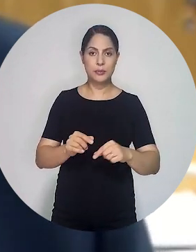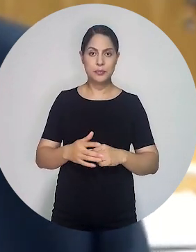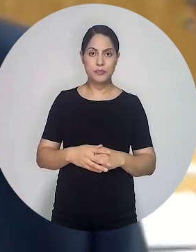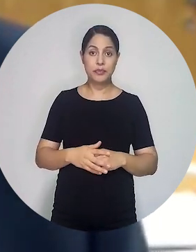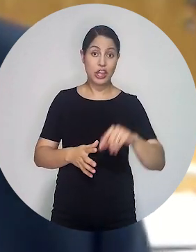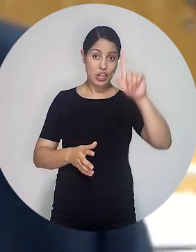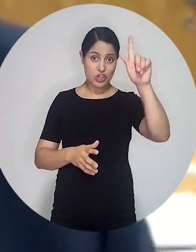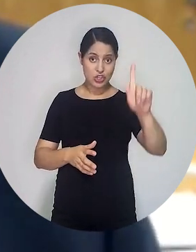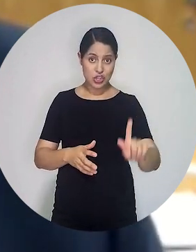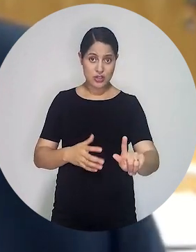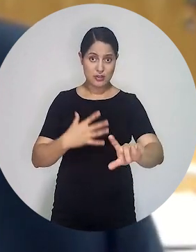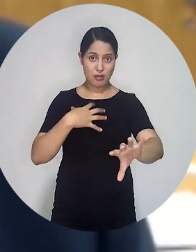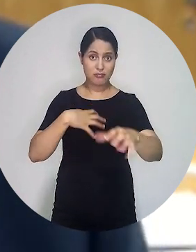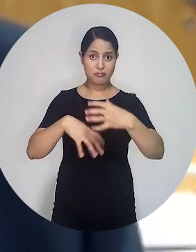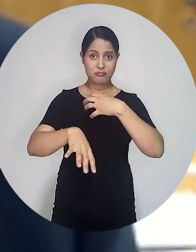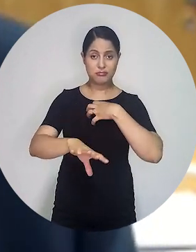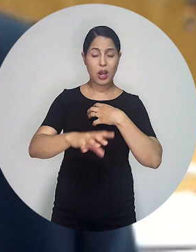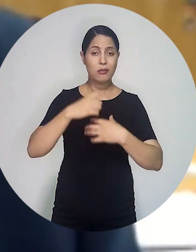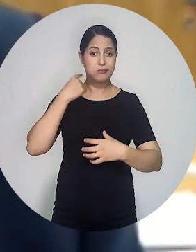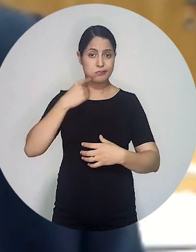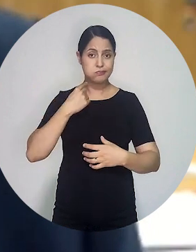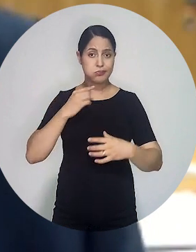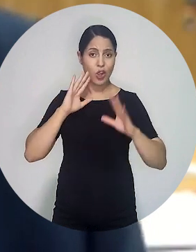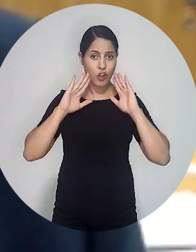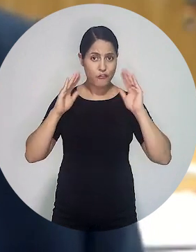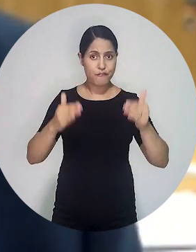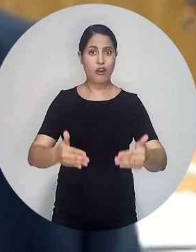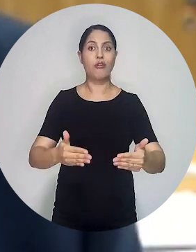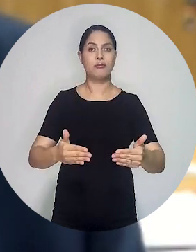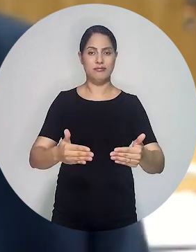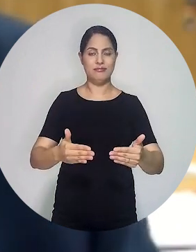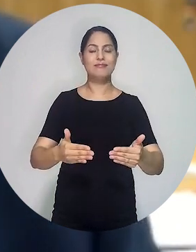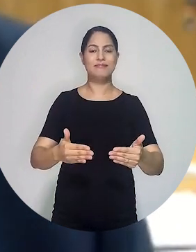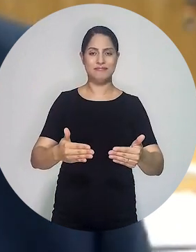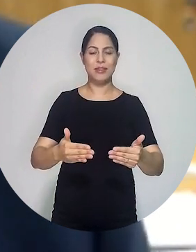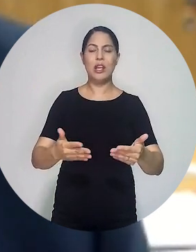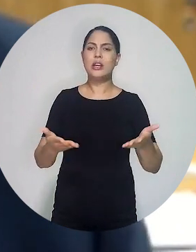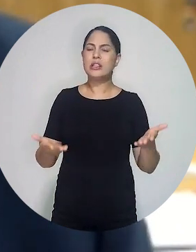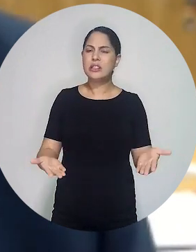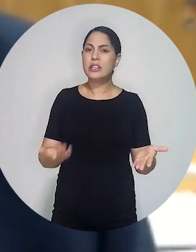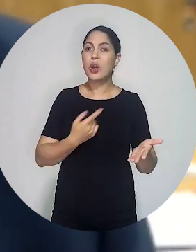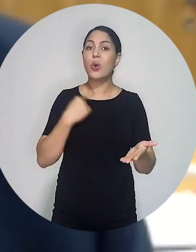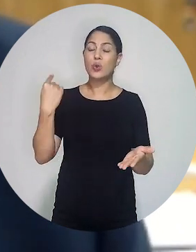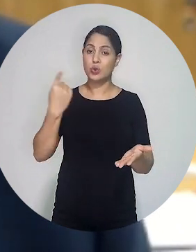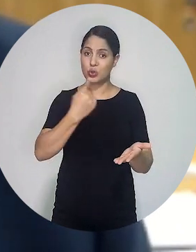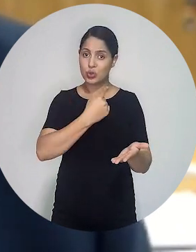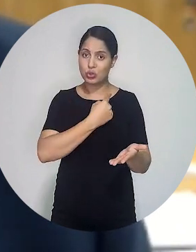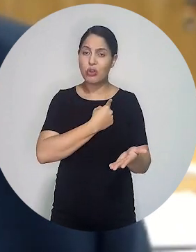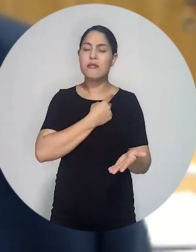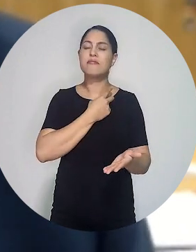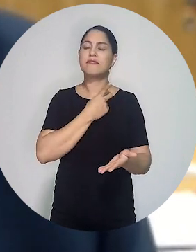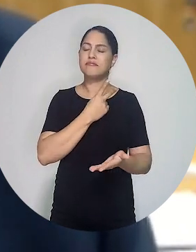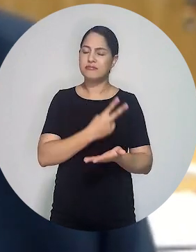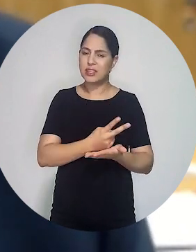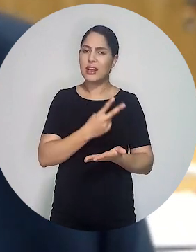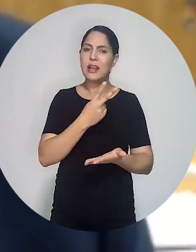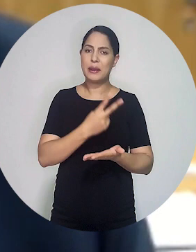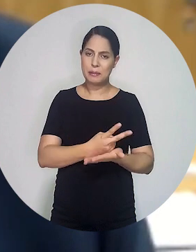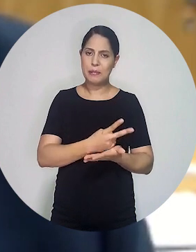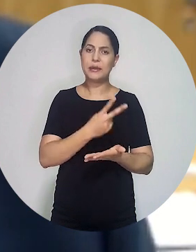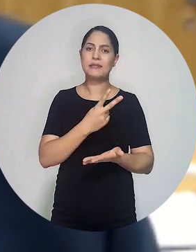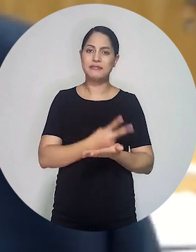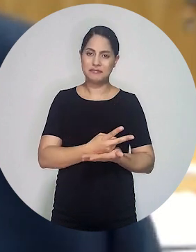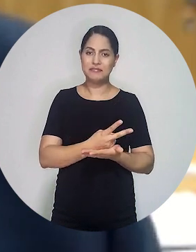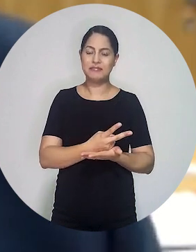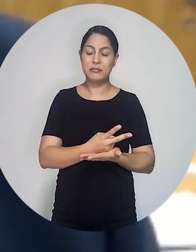advogados, de advogadas para advogados, da advocacia para advocacia. Não temos feito nada